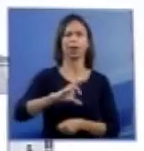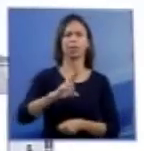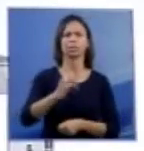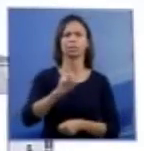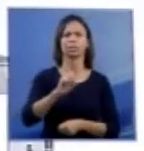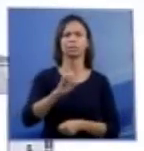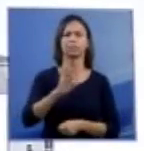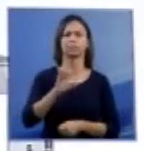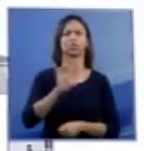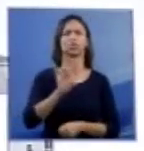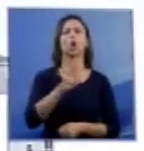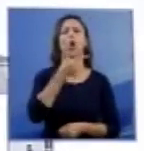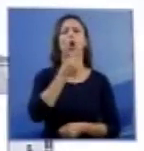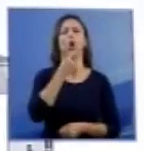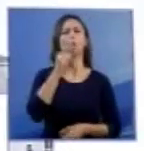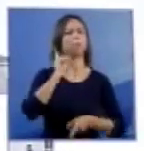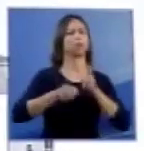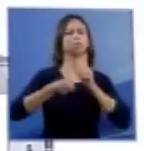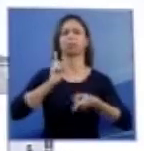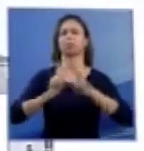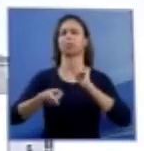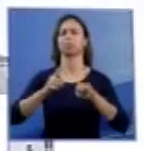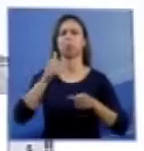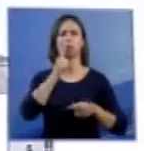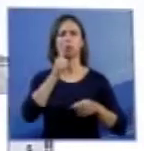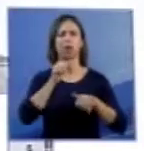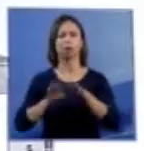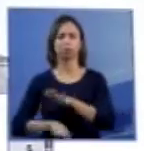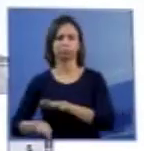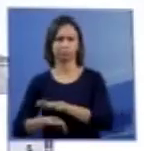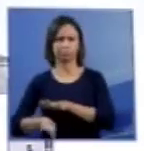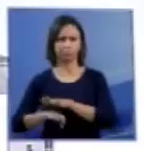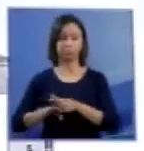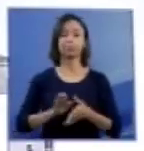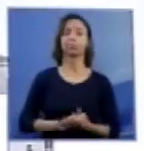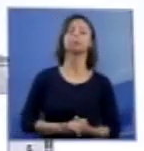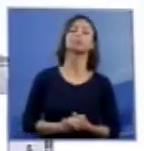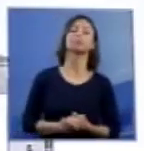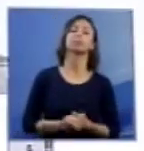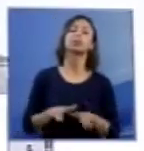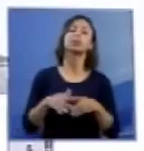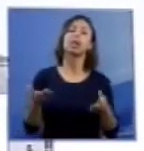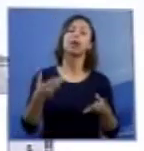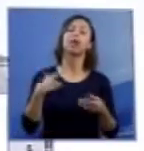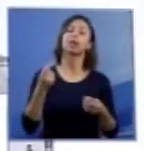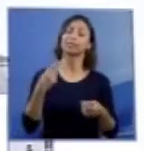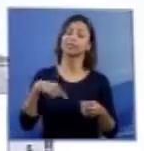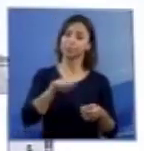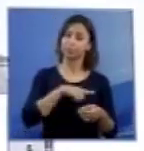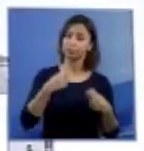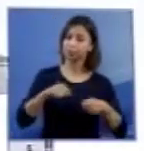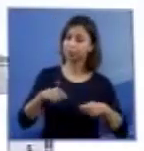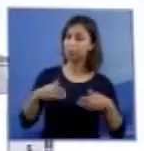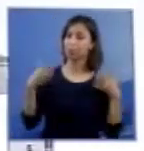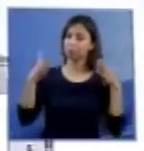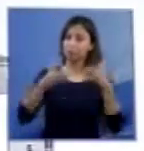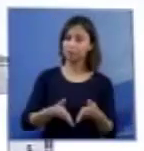nos casos de fetos anencefálicos, seja uma situação que requeira a participação de todos,